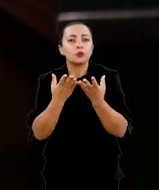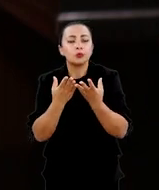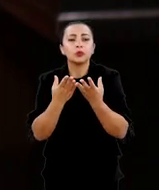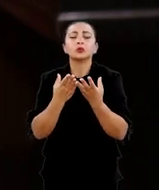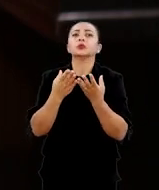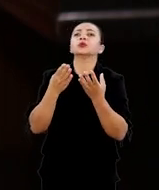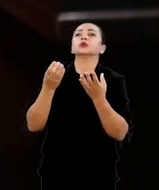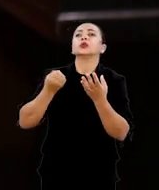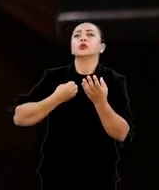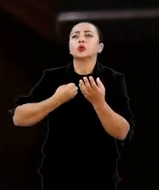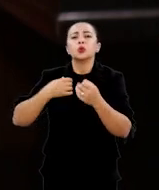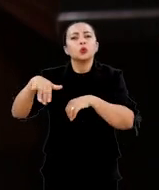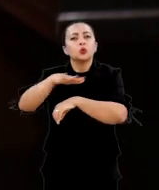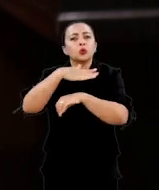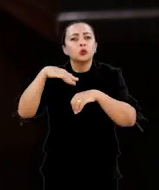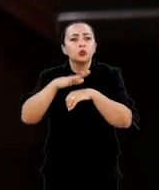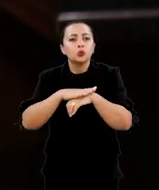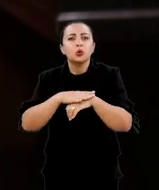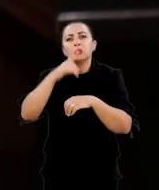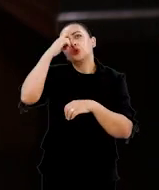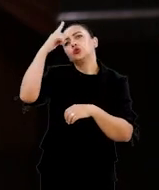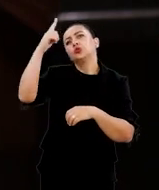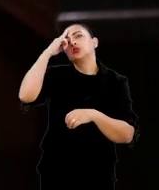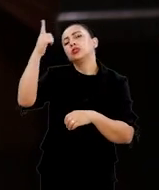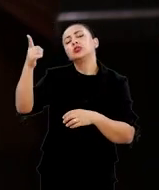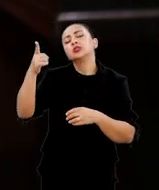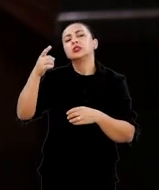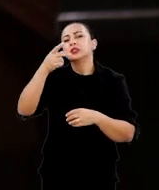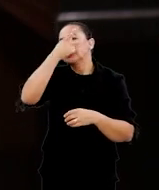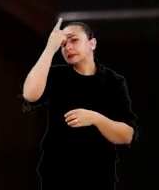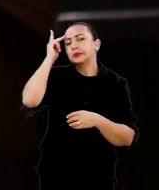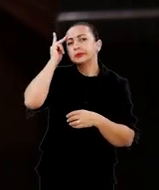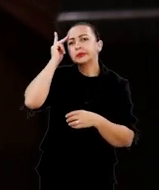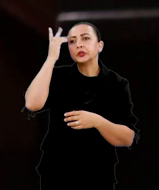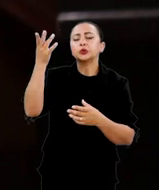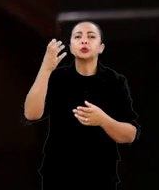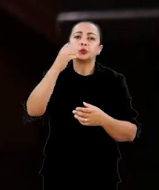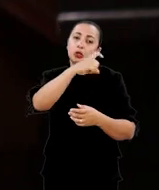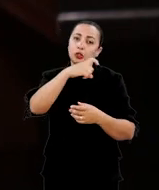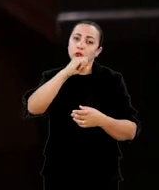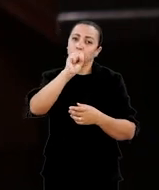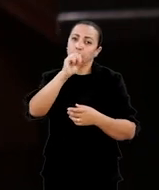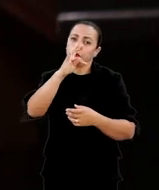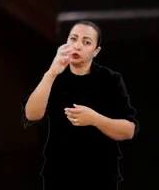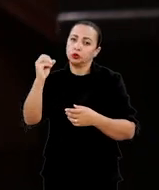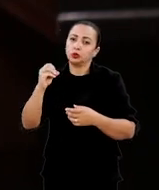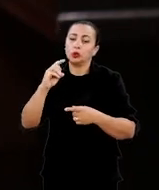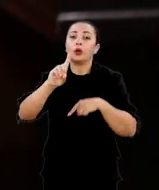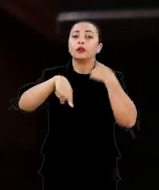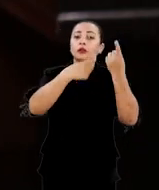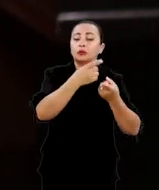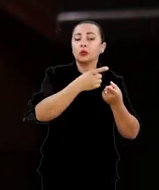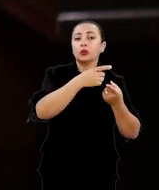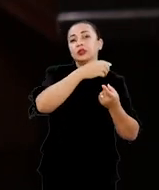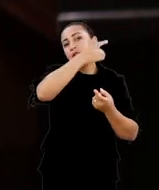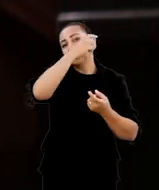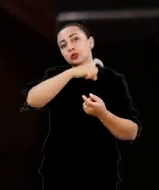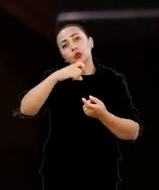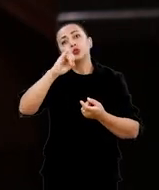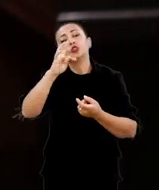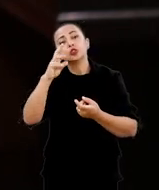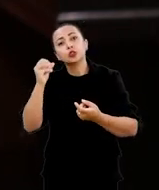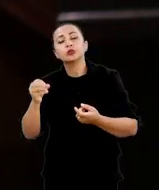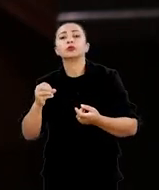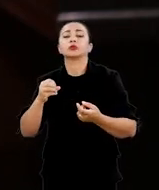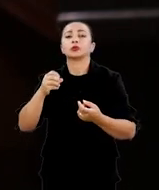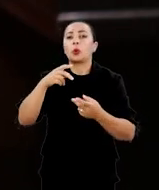informações, dados sobre o dia-a-dia do cidadão Xisto e do músico Xisto do ator